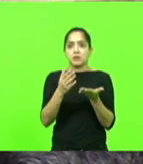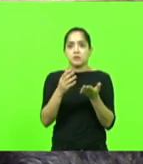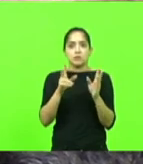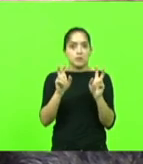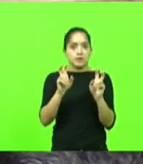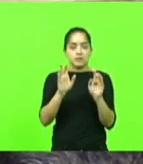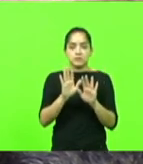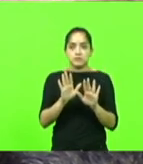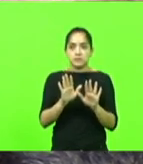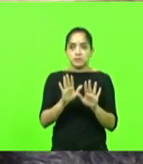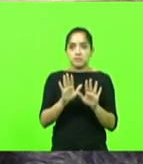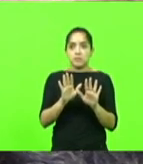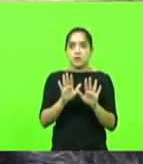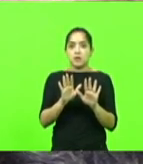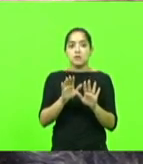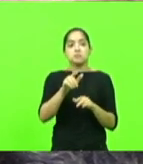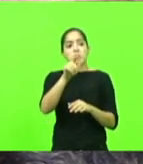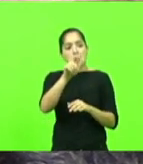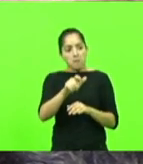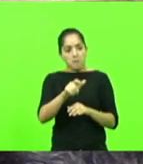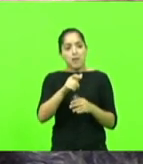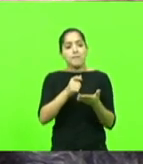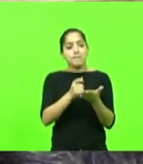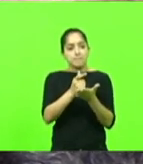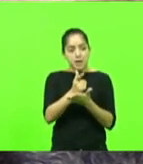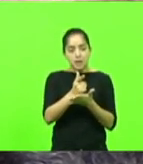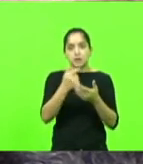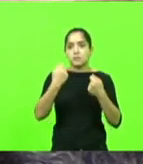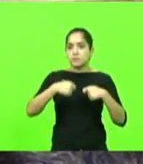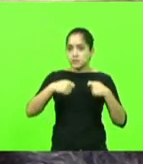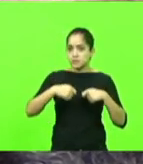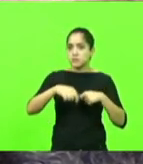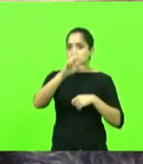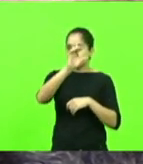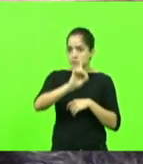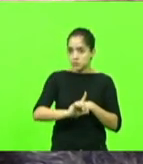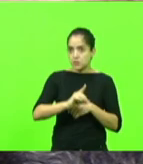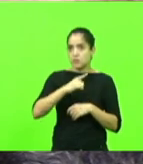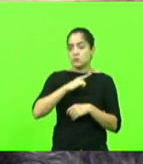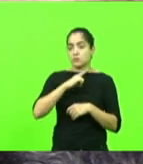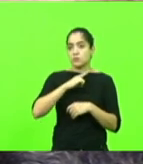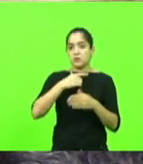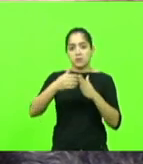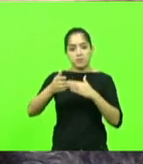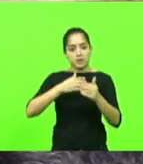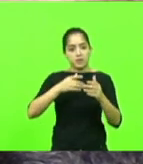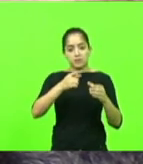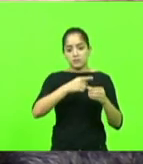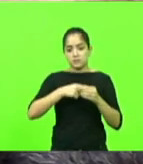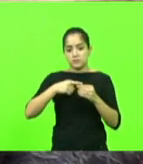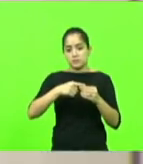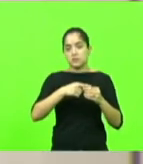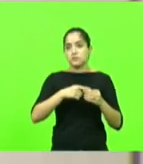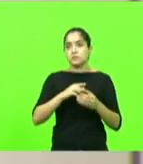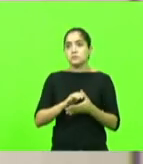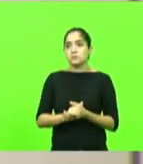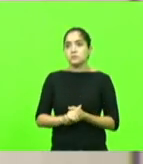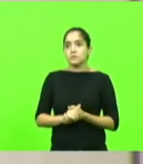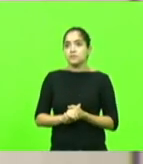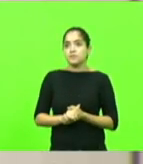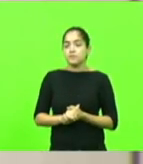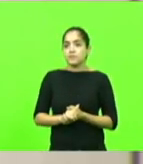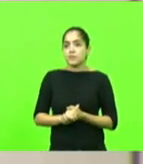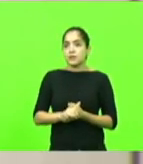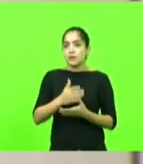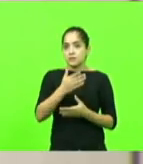Simplesmente isso. O cidadão paga o imposto, ele tem direito a acessar esse direito, independente de qual cidade que seja. Obrigado. Deputado